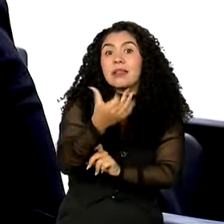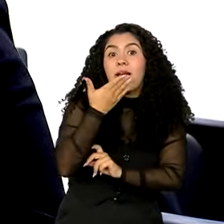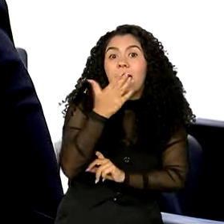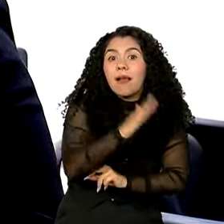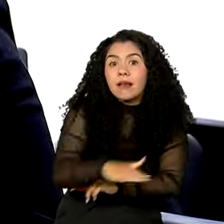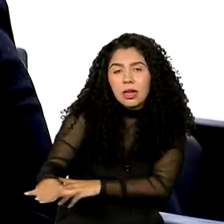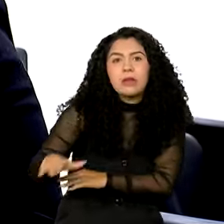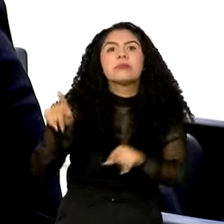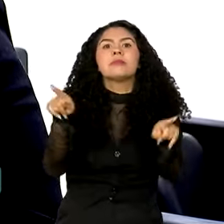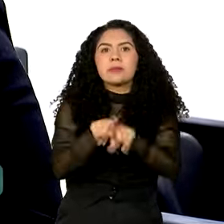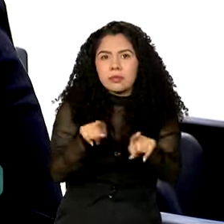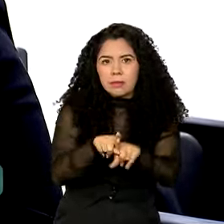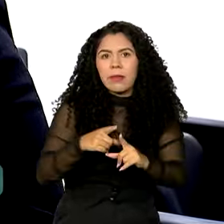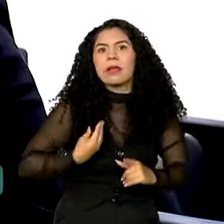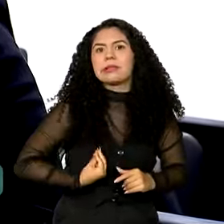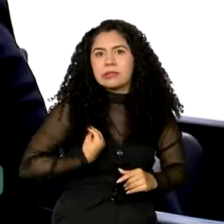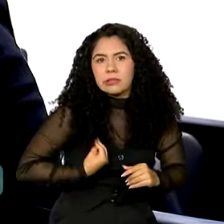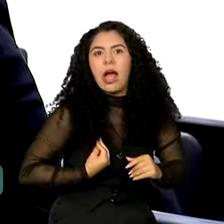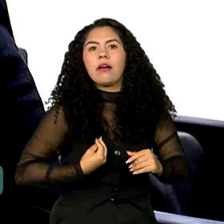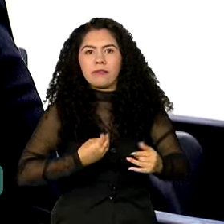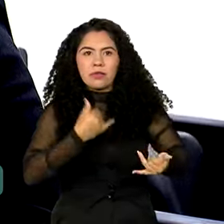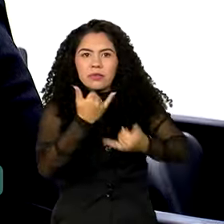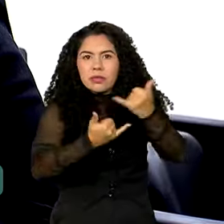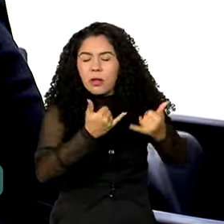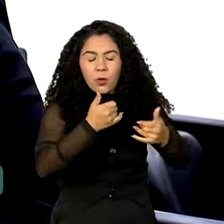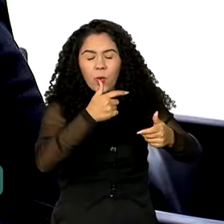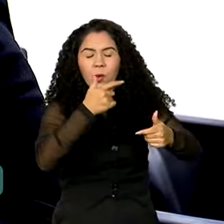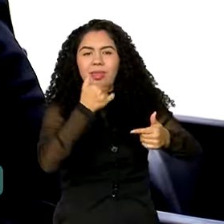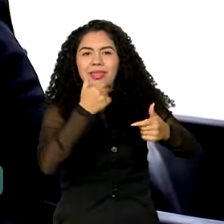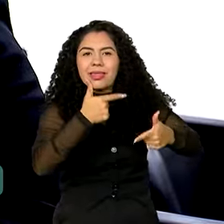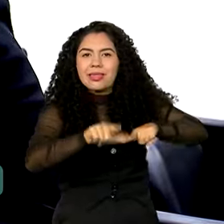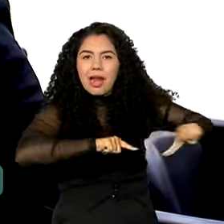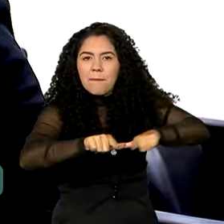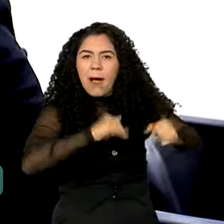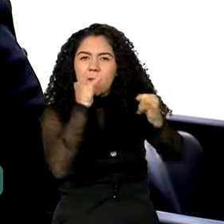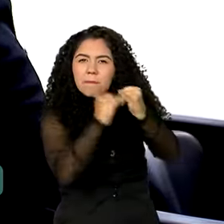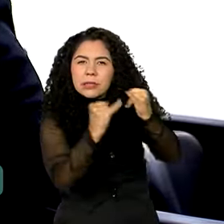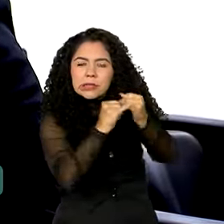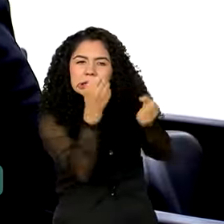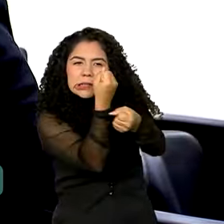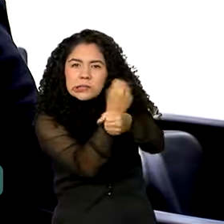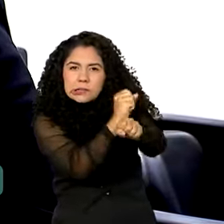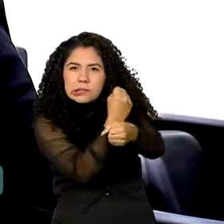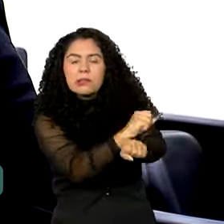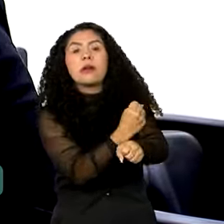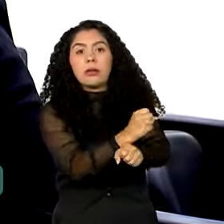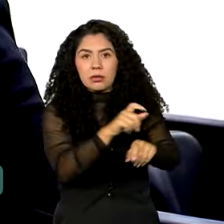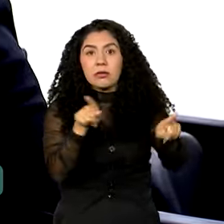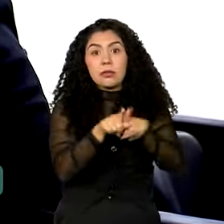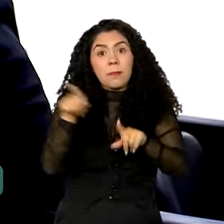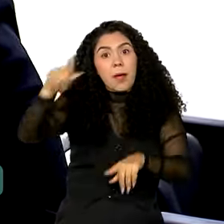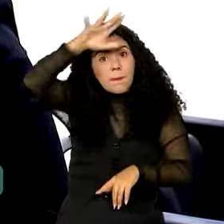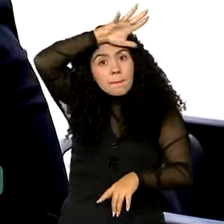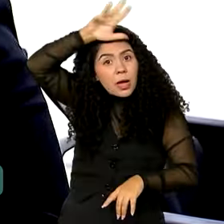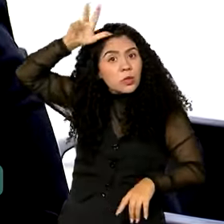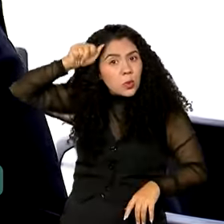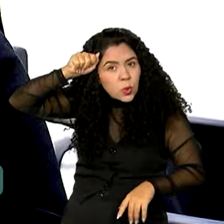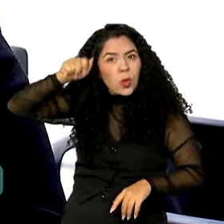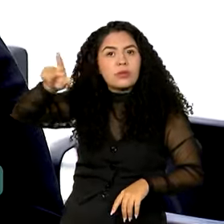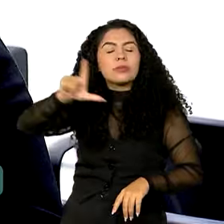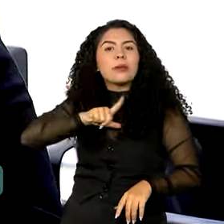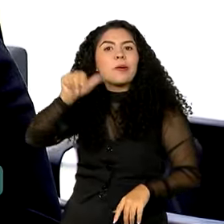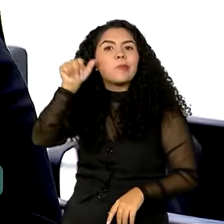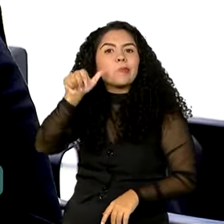que estavam sob condições análogas à escravidão. Por outro lado, no Mato Grosso, houve o resgate de uma trabalhadora de